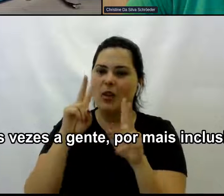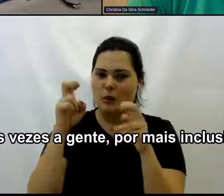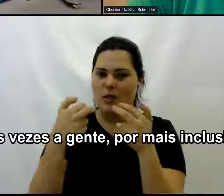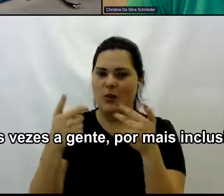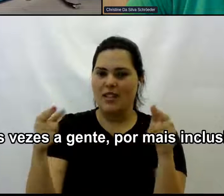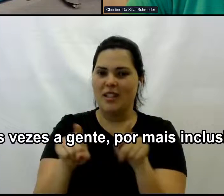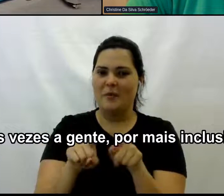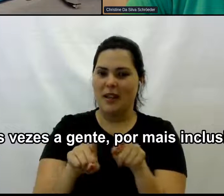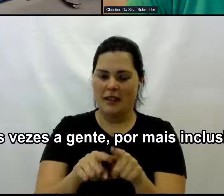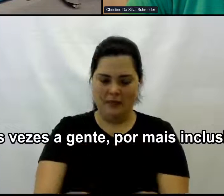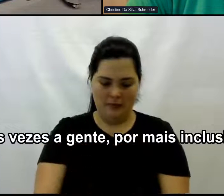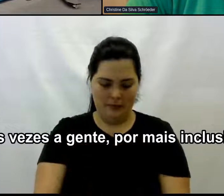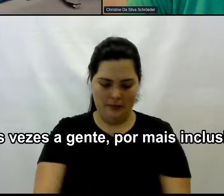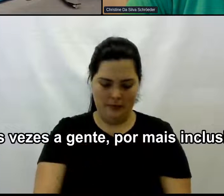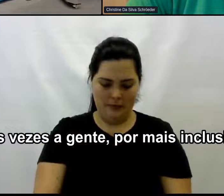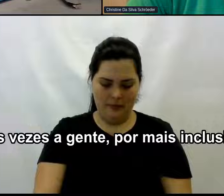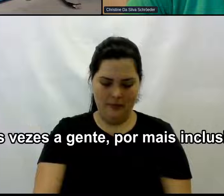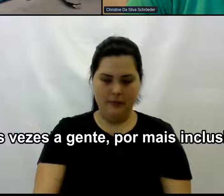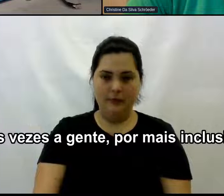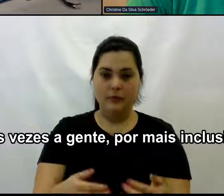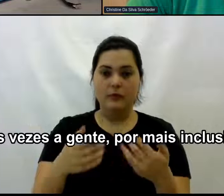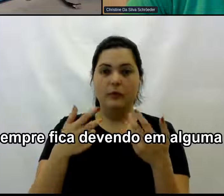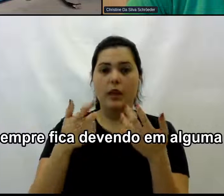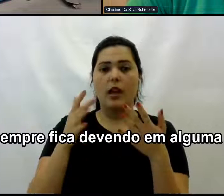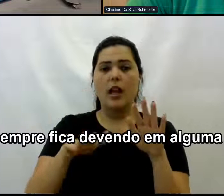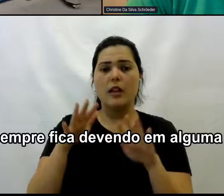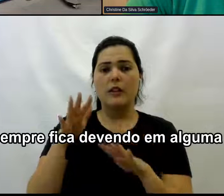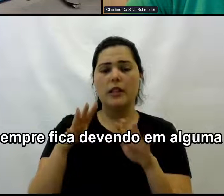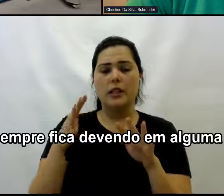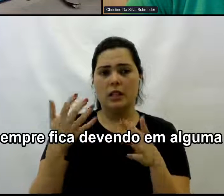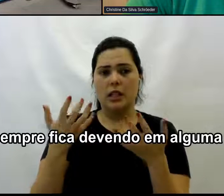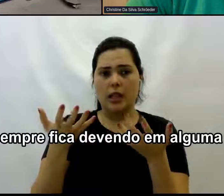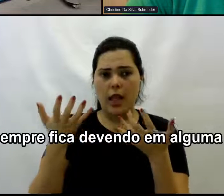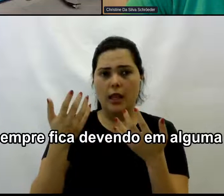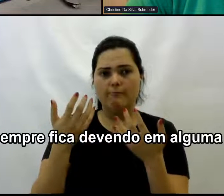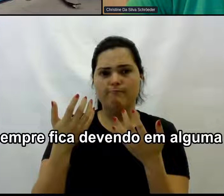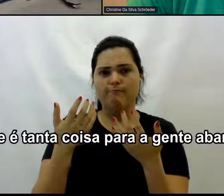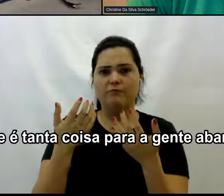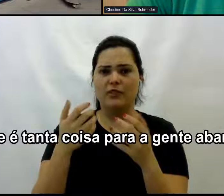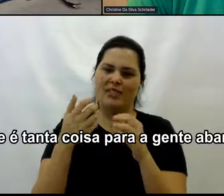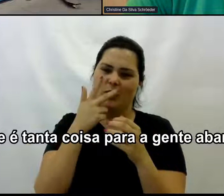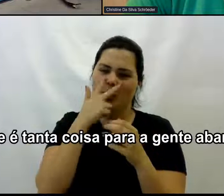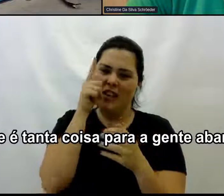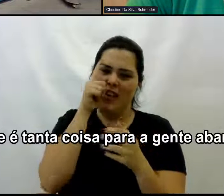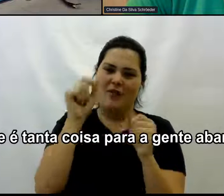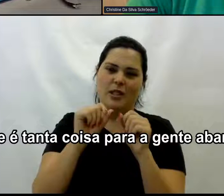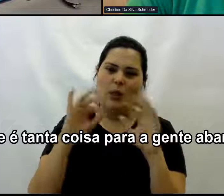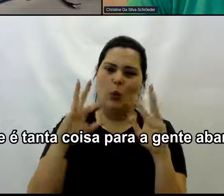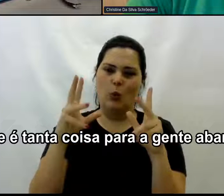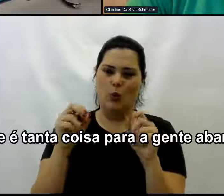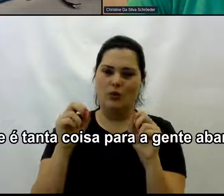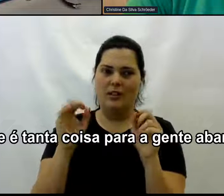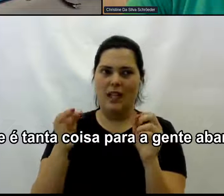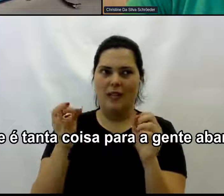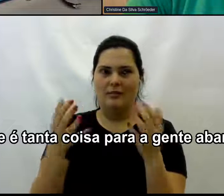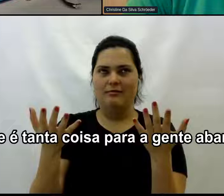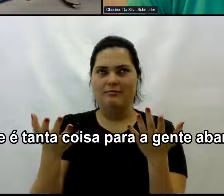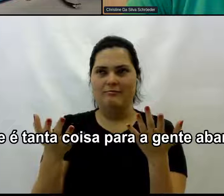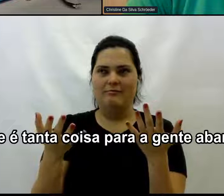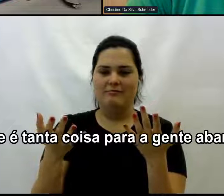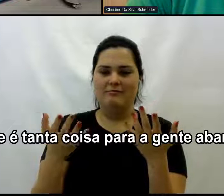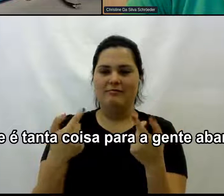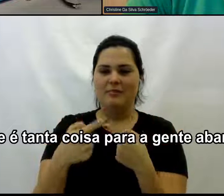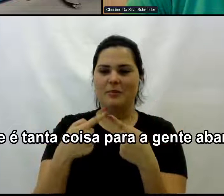Que às vezes A gente Por mais inclusivo A gente sempre Fica devendo Em alguma coisa Então a gente Mas porque É tanta